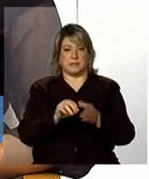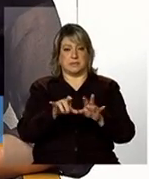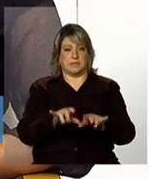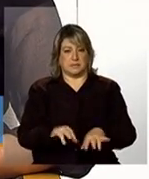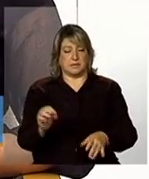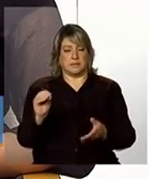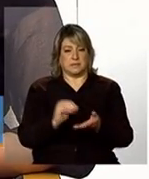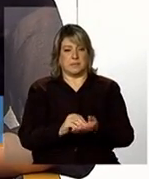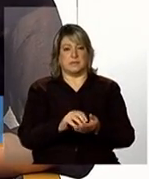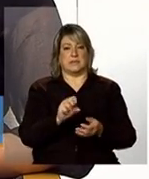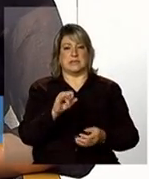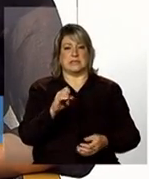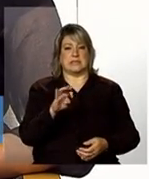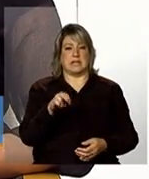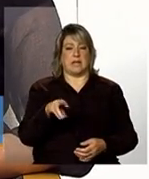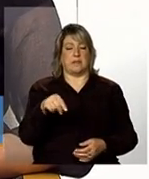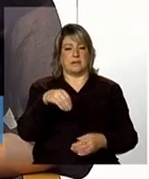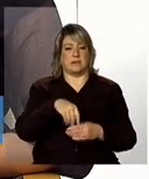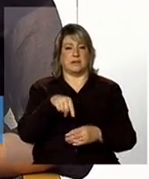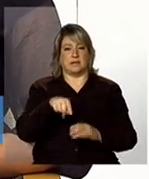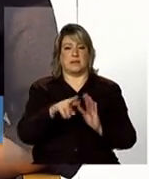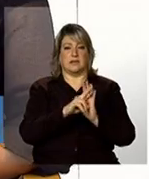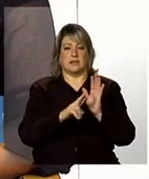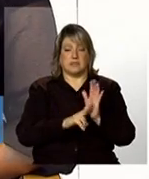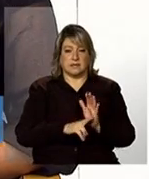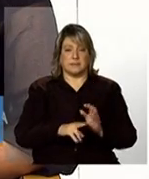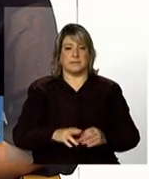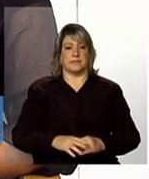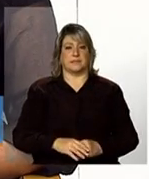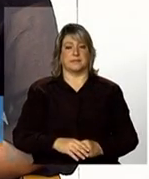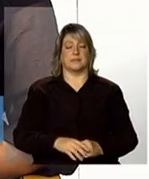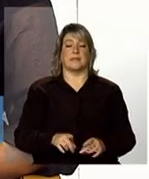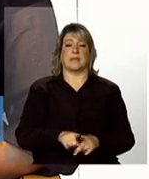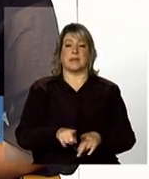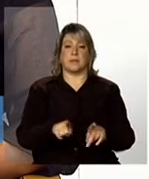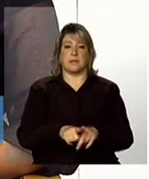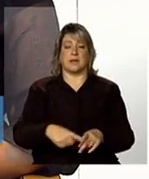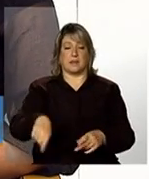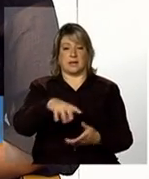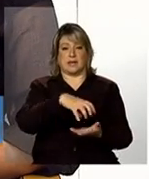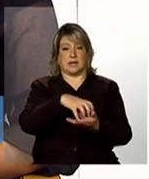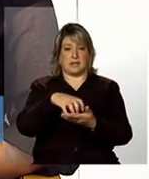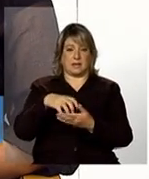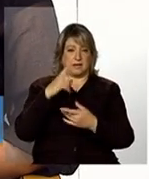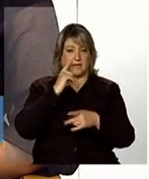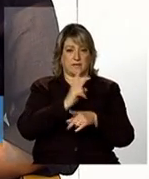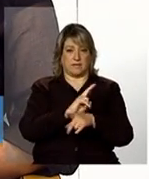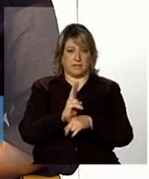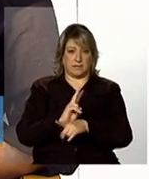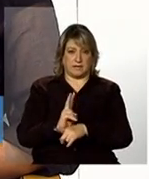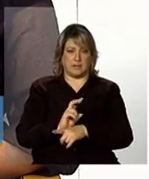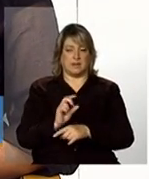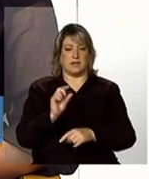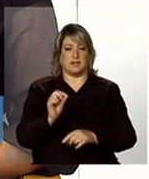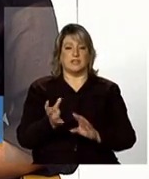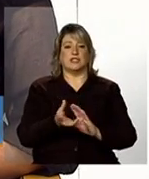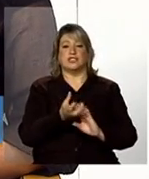estão em acompanhamento da interrupção dos efeitos no sistema de condicionalidades caberá à equipe da vigilância extrair as listas que